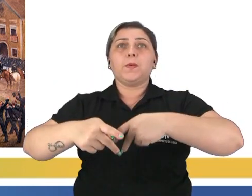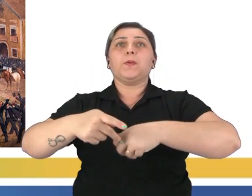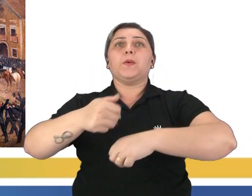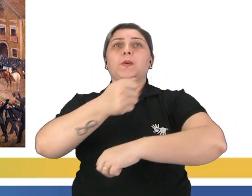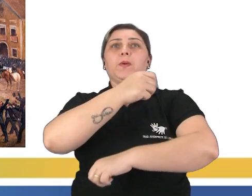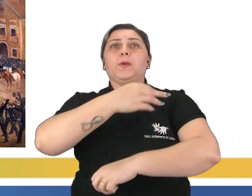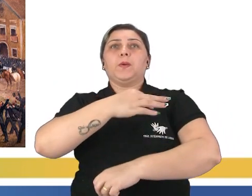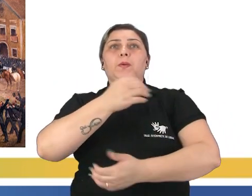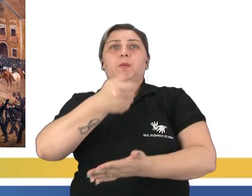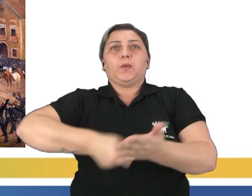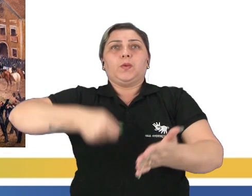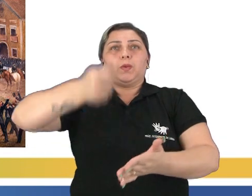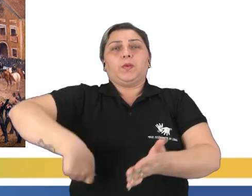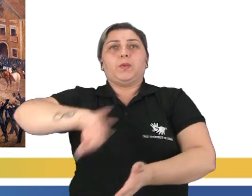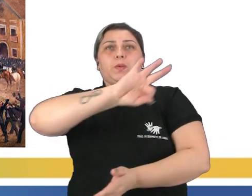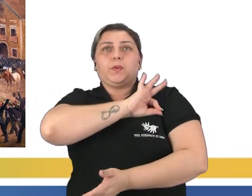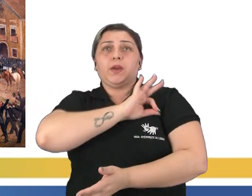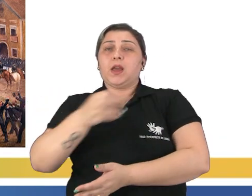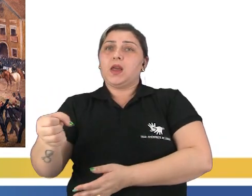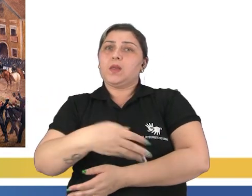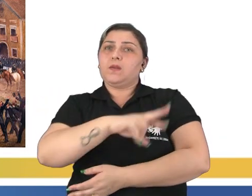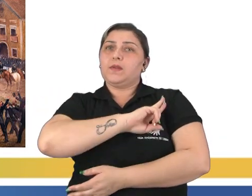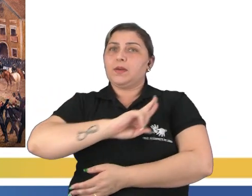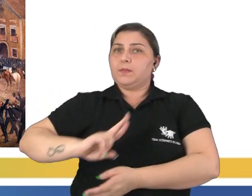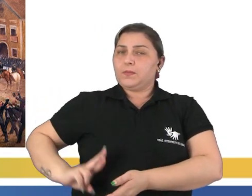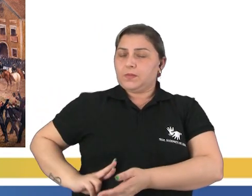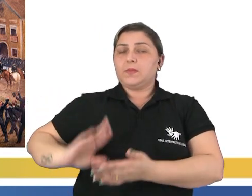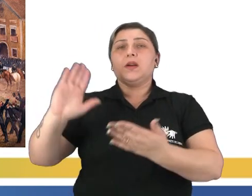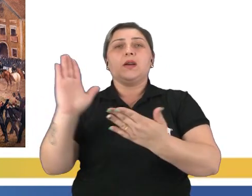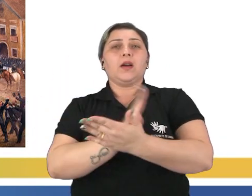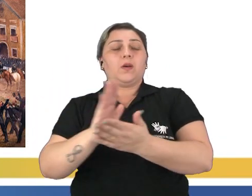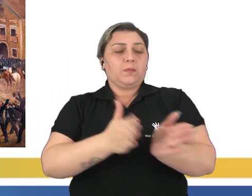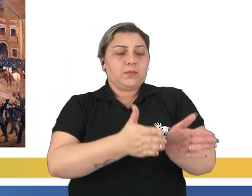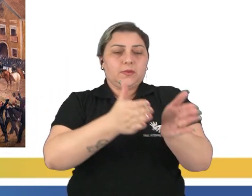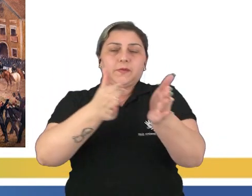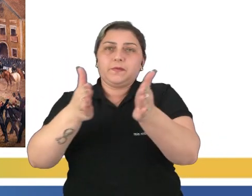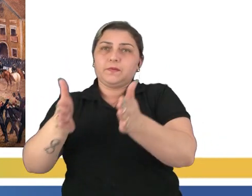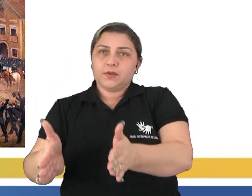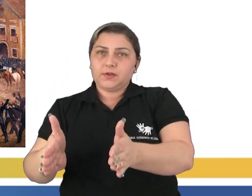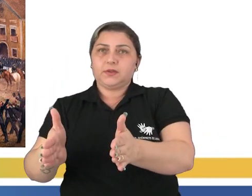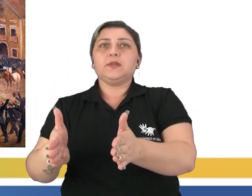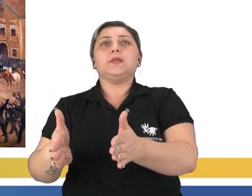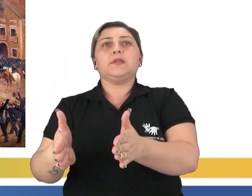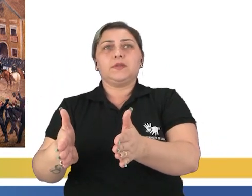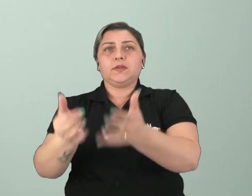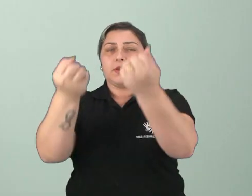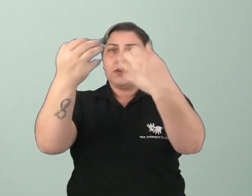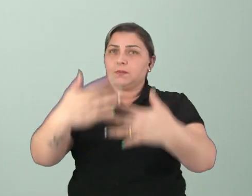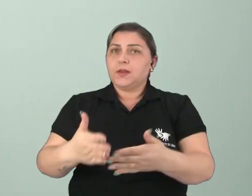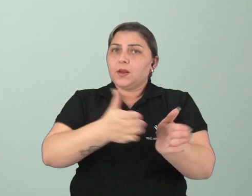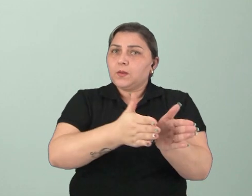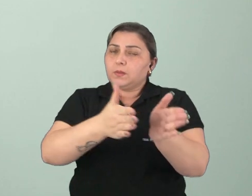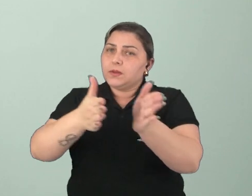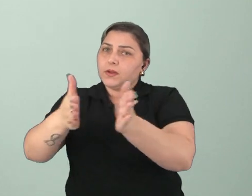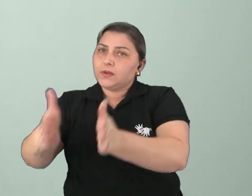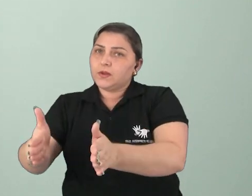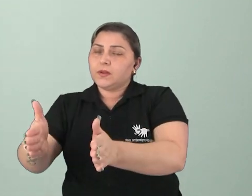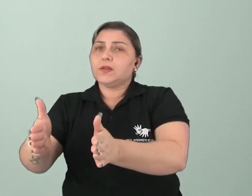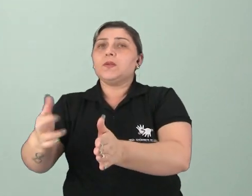Ditadura Militar e a Nova República. Essas são algumas fases que marcam esse período